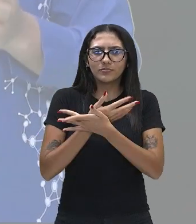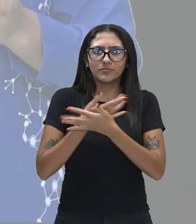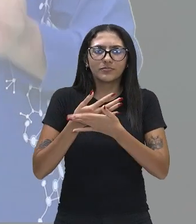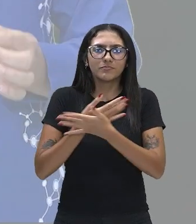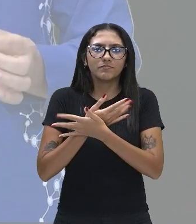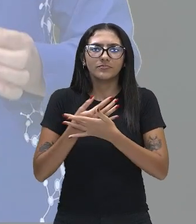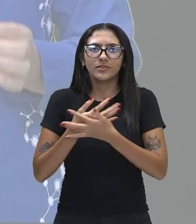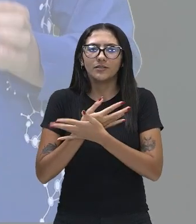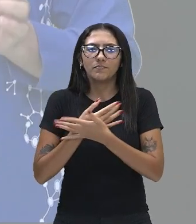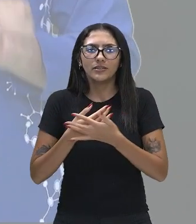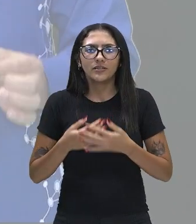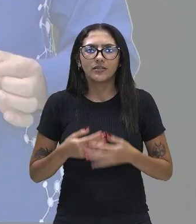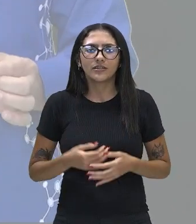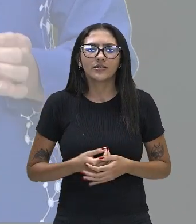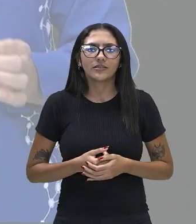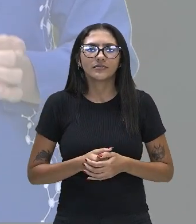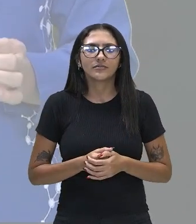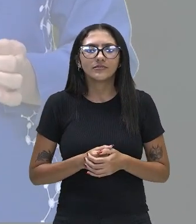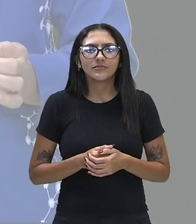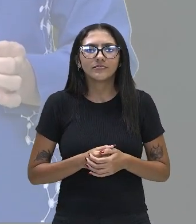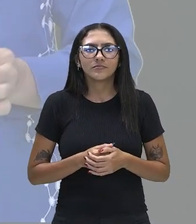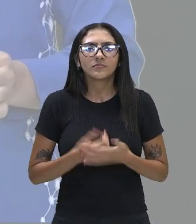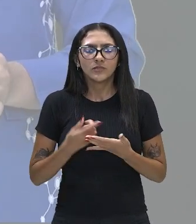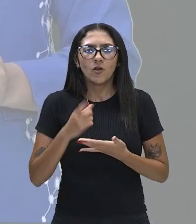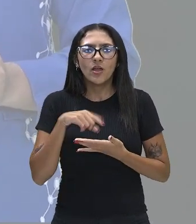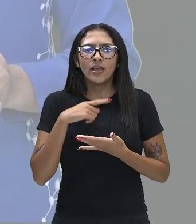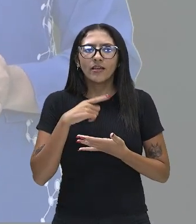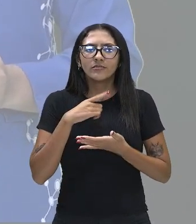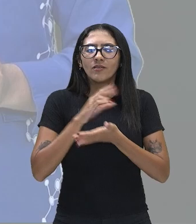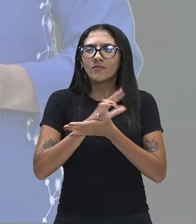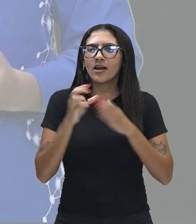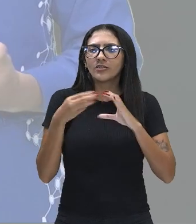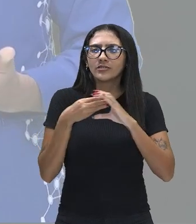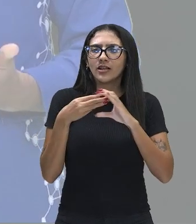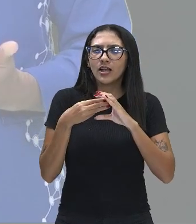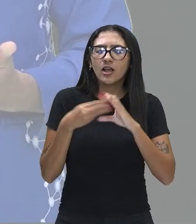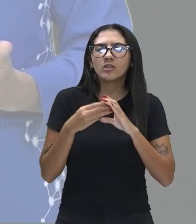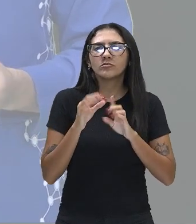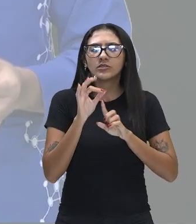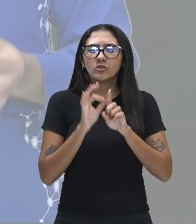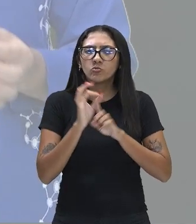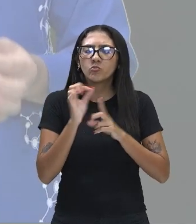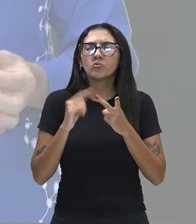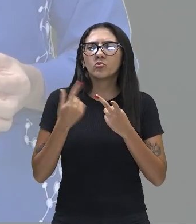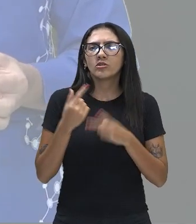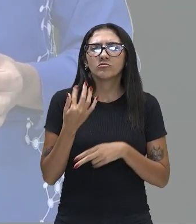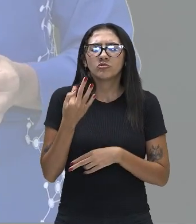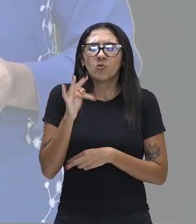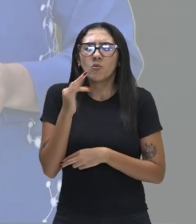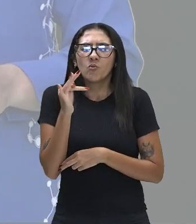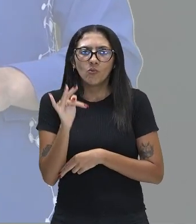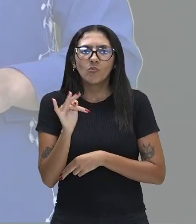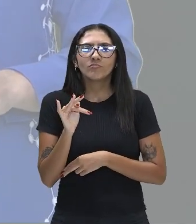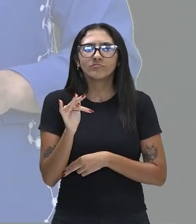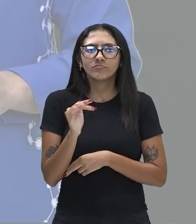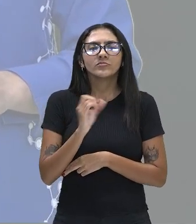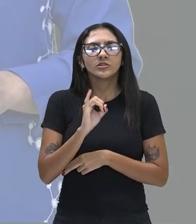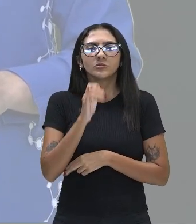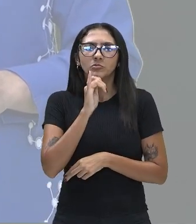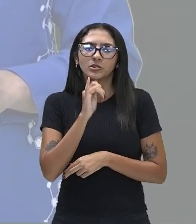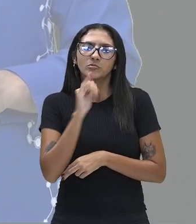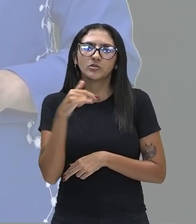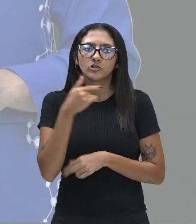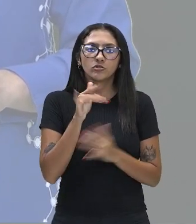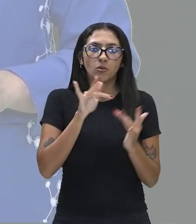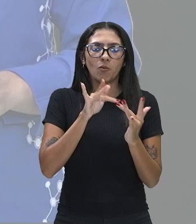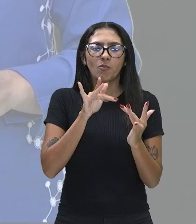ela está repleta de receptores de pressão, temperatura e dor que são ativados quando nós tocamos em